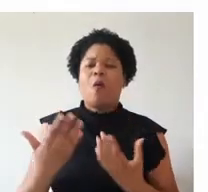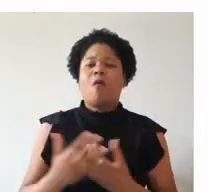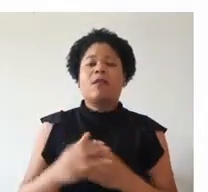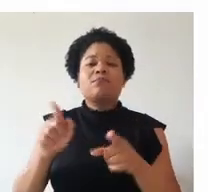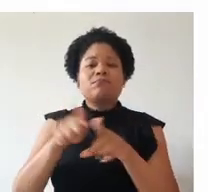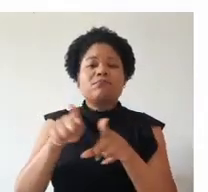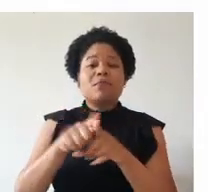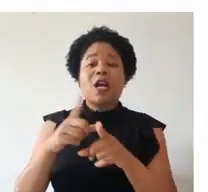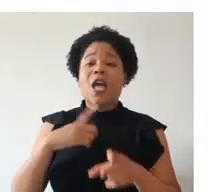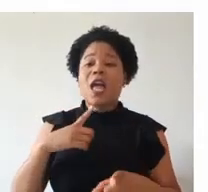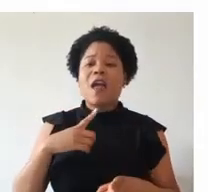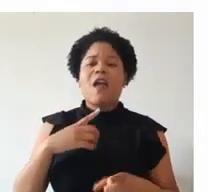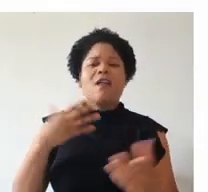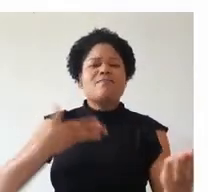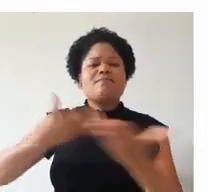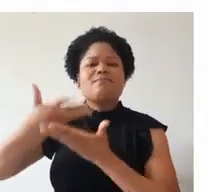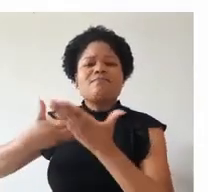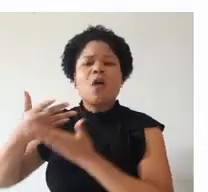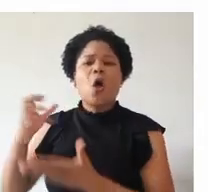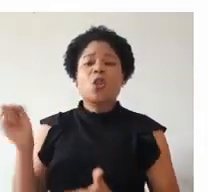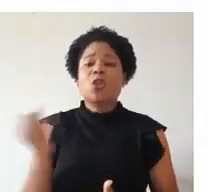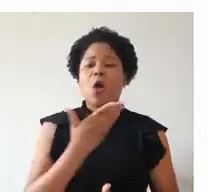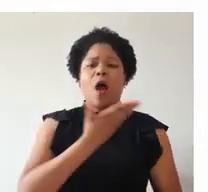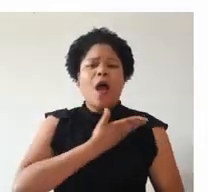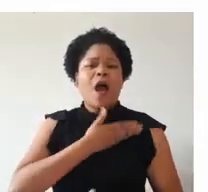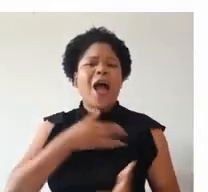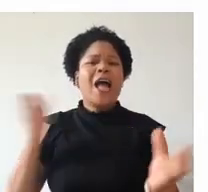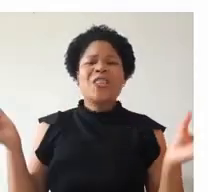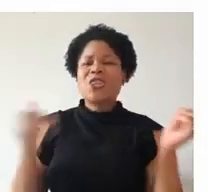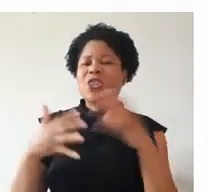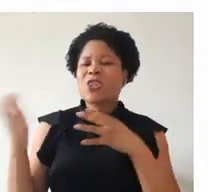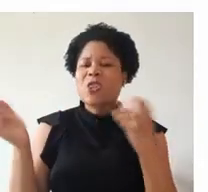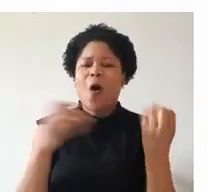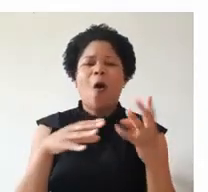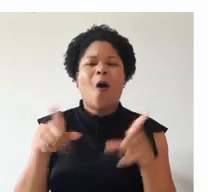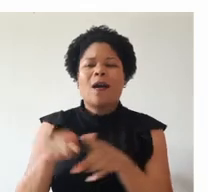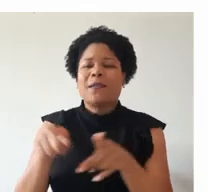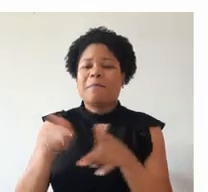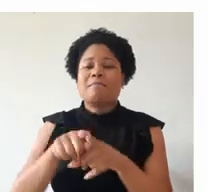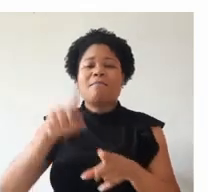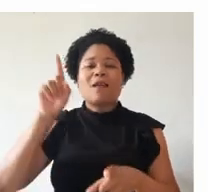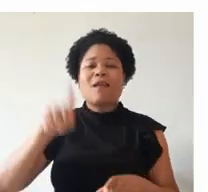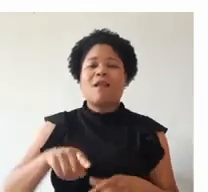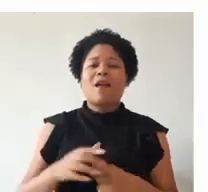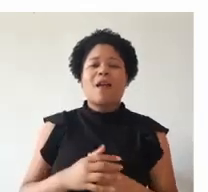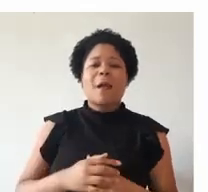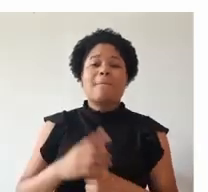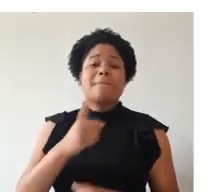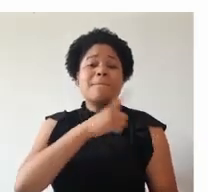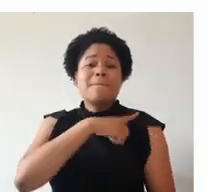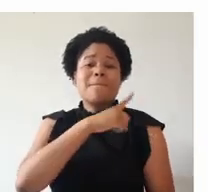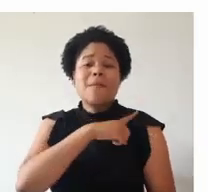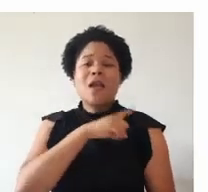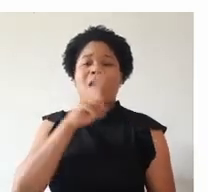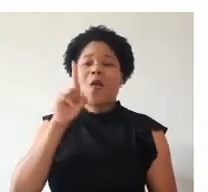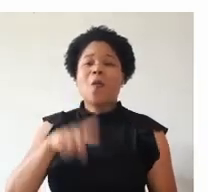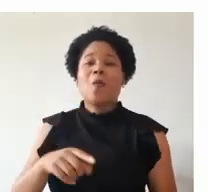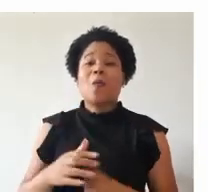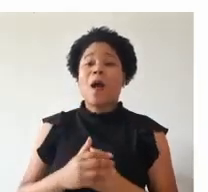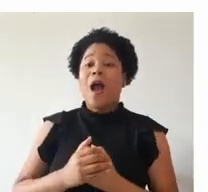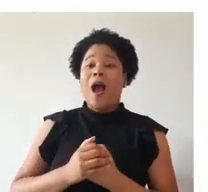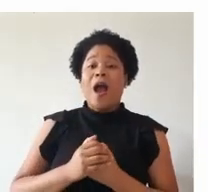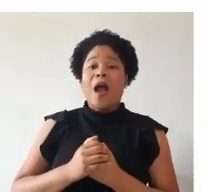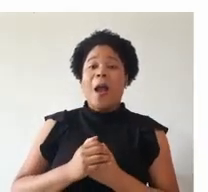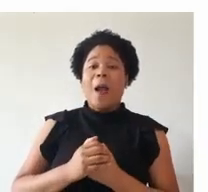E tendo novas interações, assim, e fazer novas amizades também. Então, foi, assim, meu primeiro ano foi algo, assim,